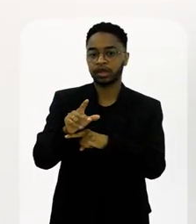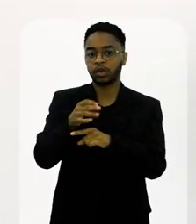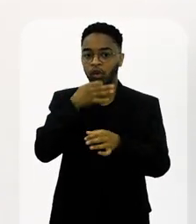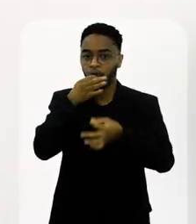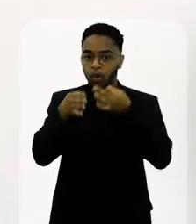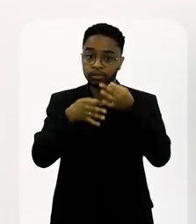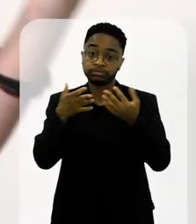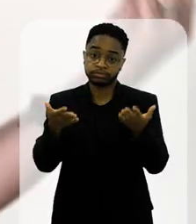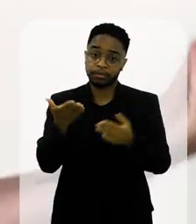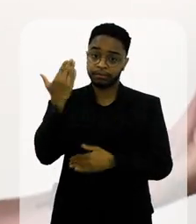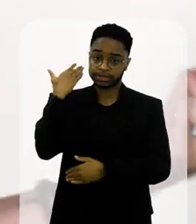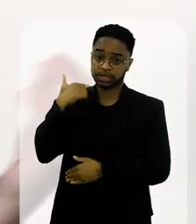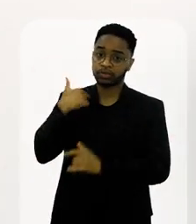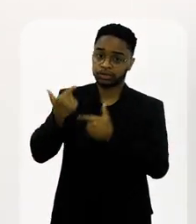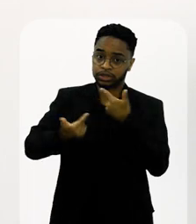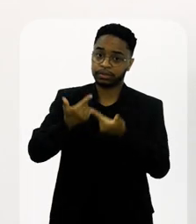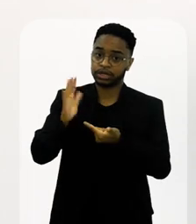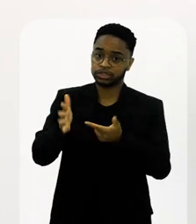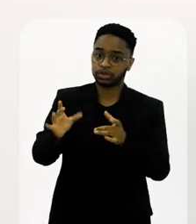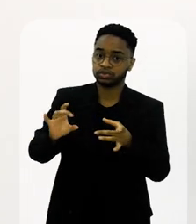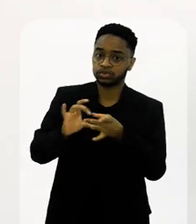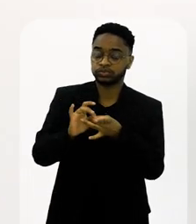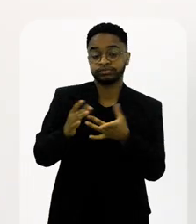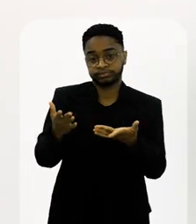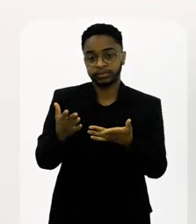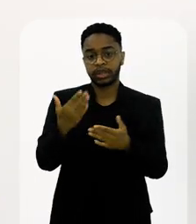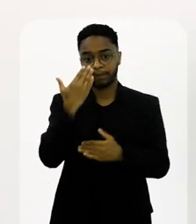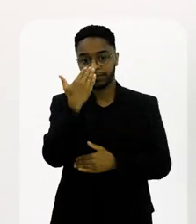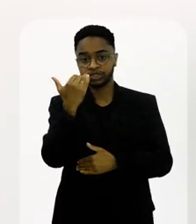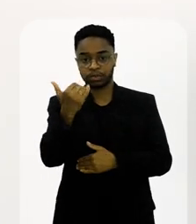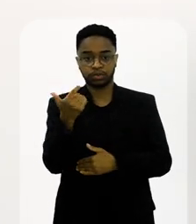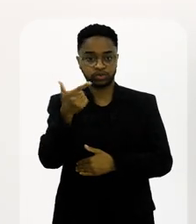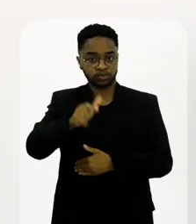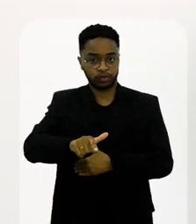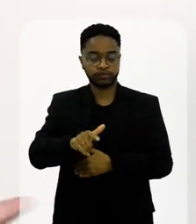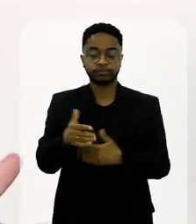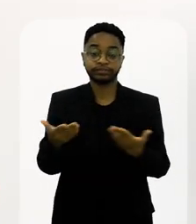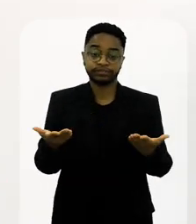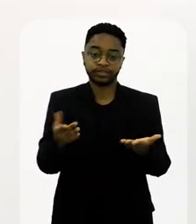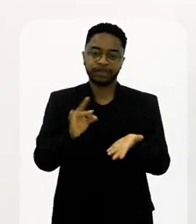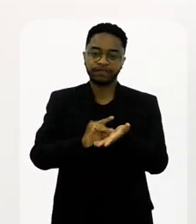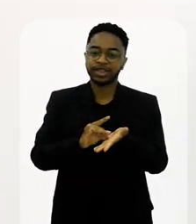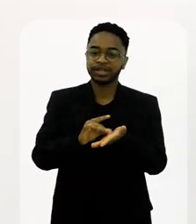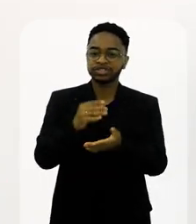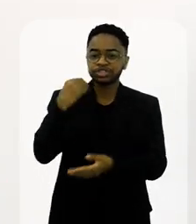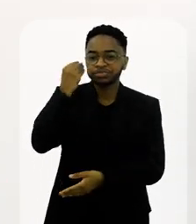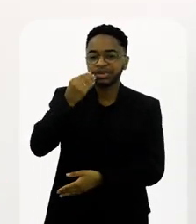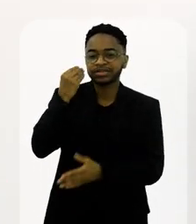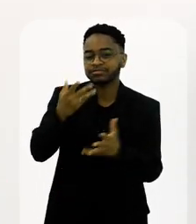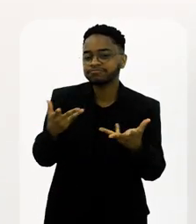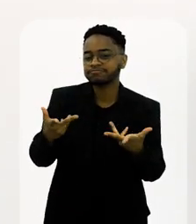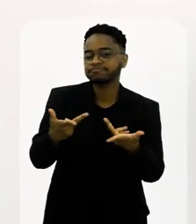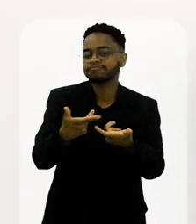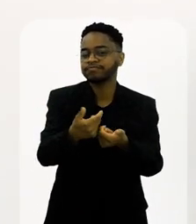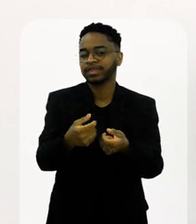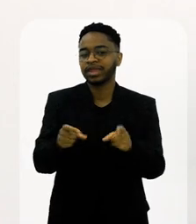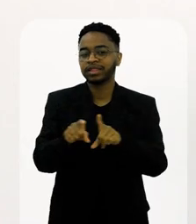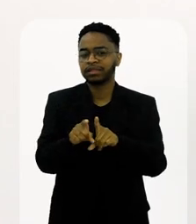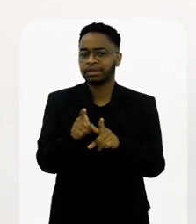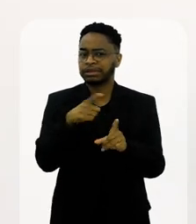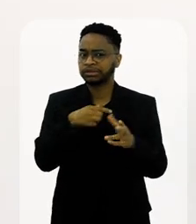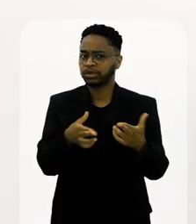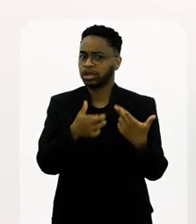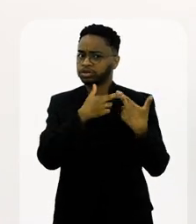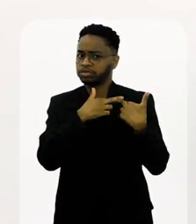comentarista, como eu já tinha feito lá a Série Ouro, foi natural que eles me chamassem. cara, é uma experiência incrível e